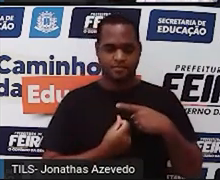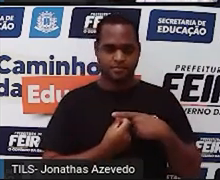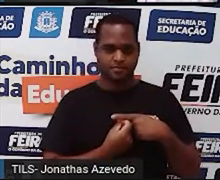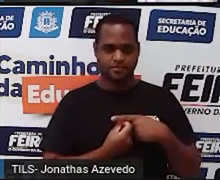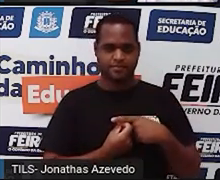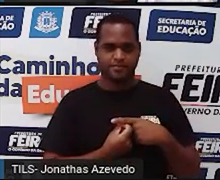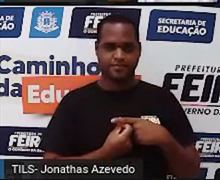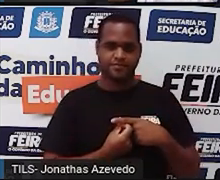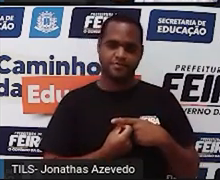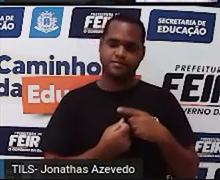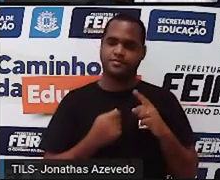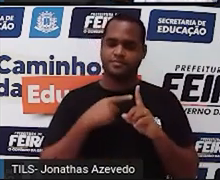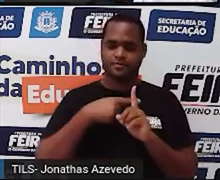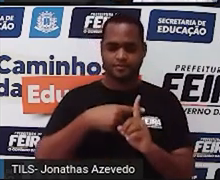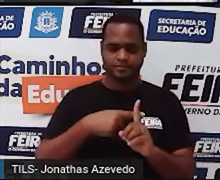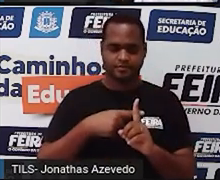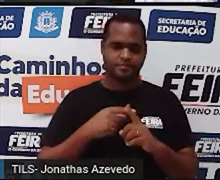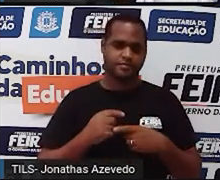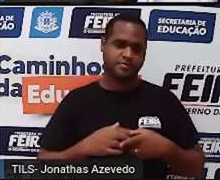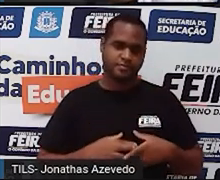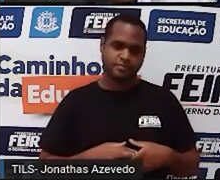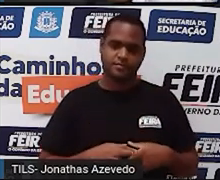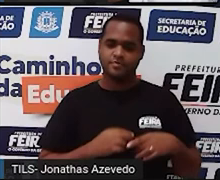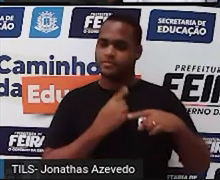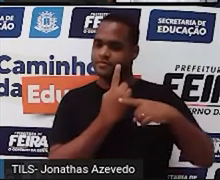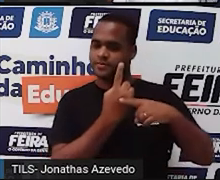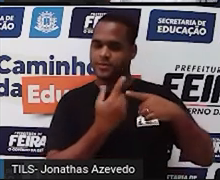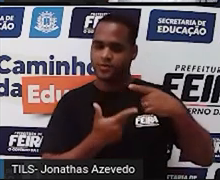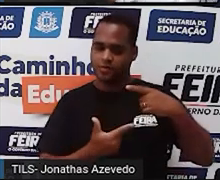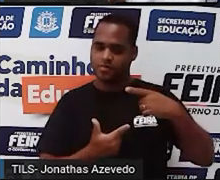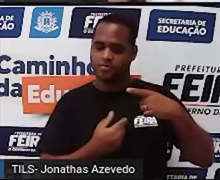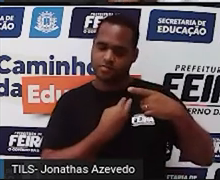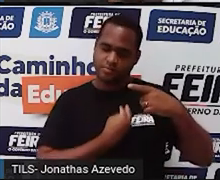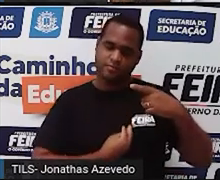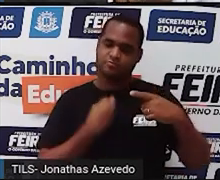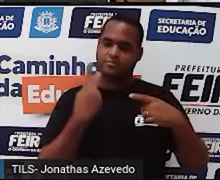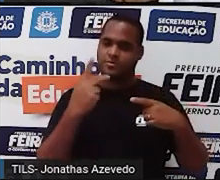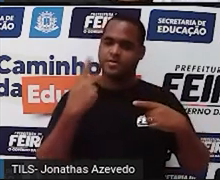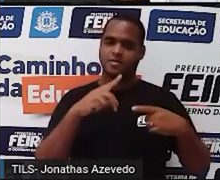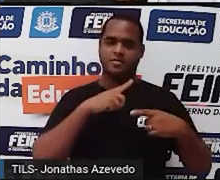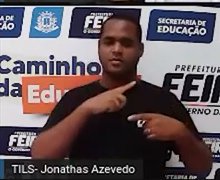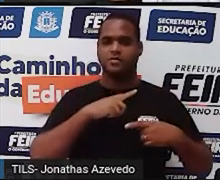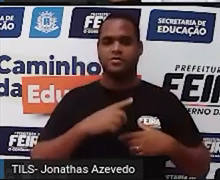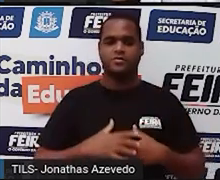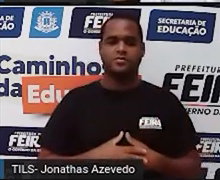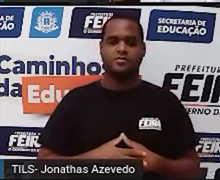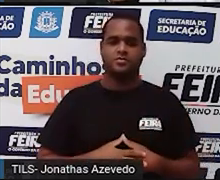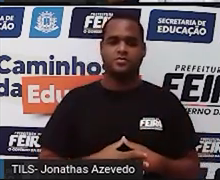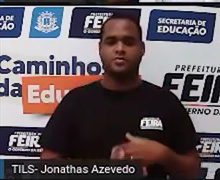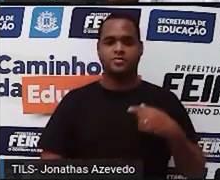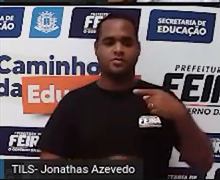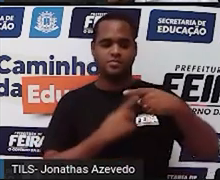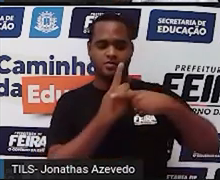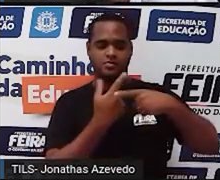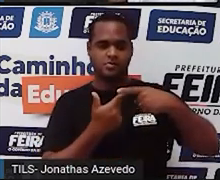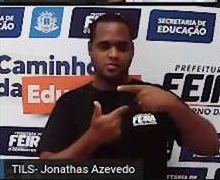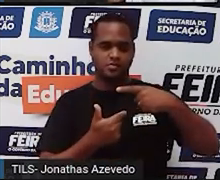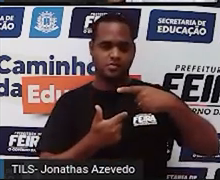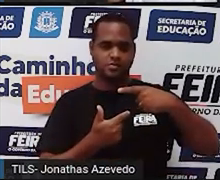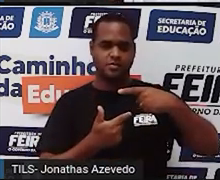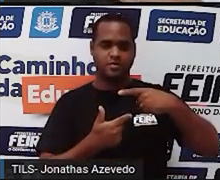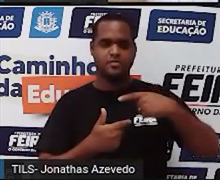mais um dozeavos da sua vida, um dozeavos, a fração um dozeavos